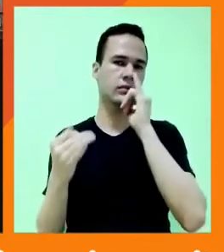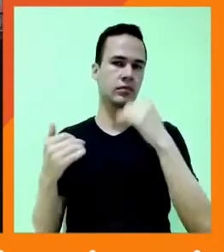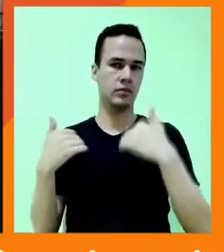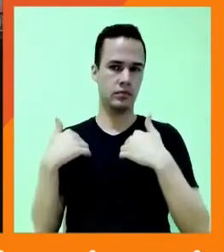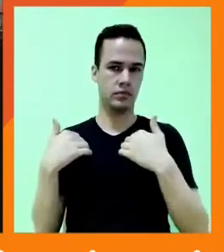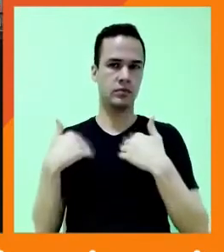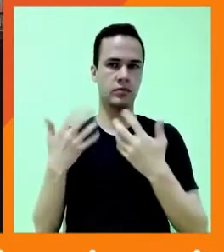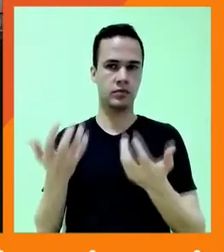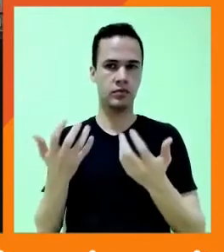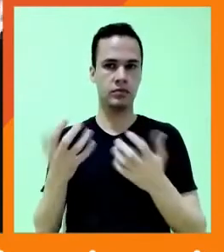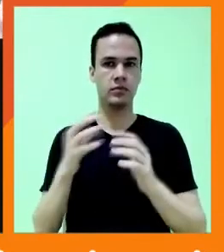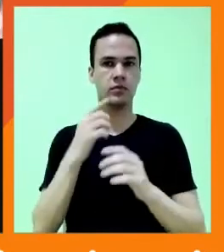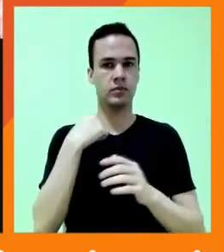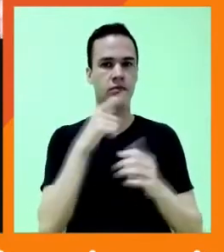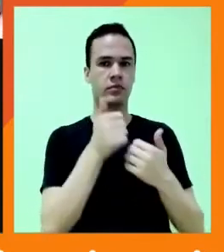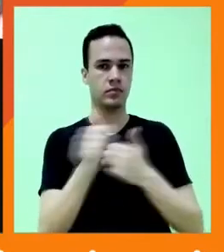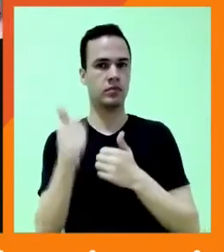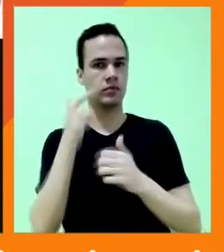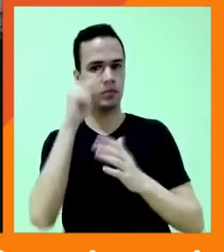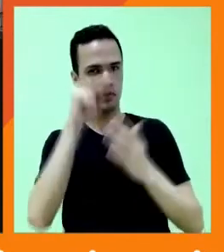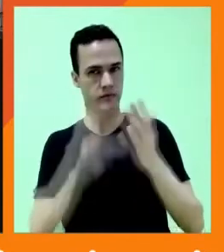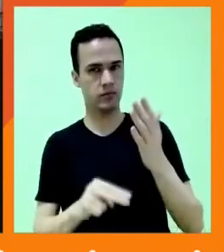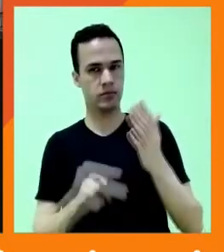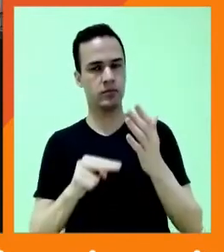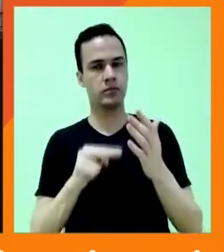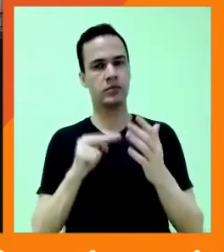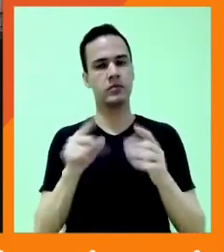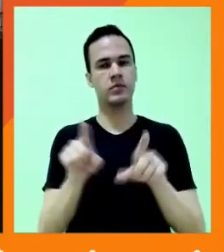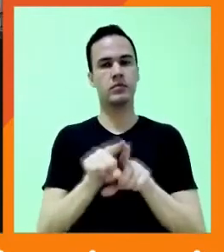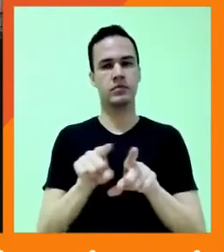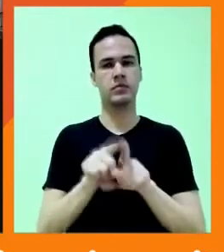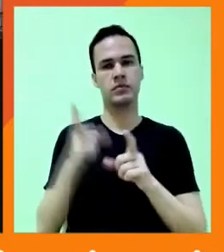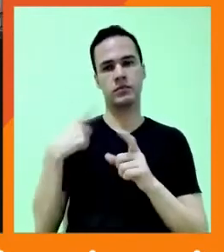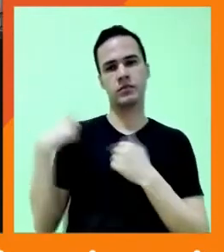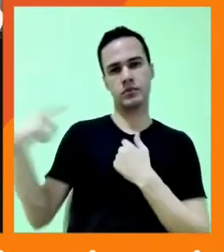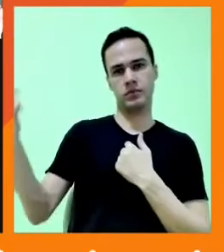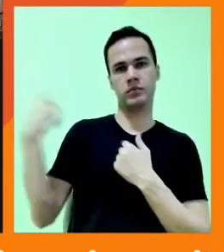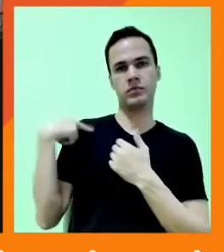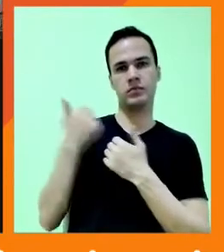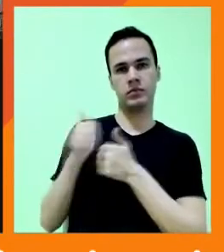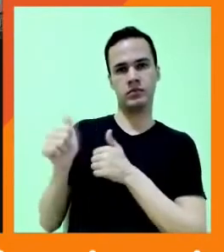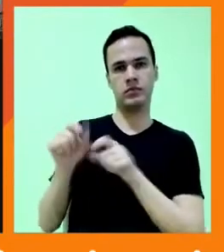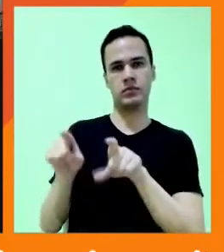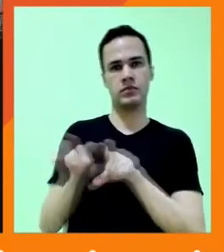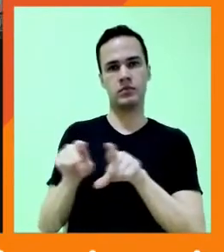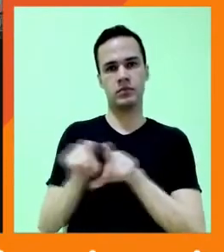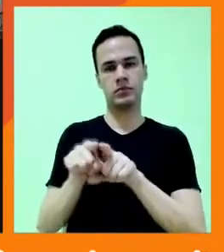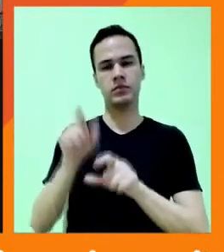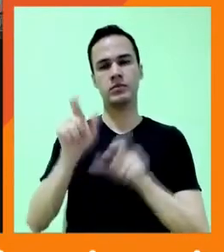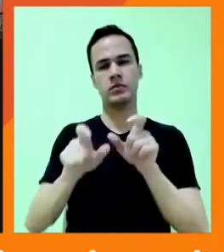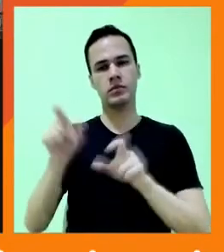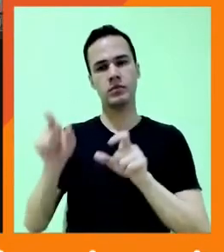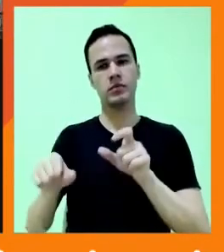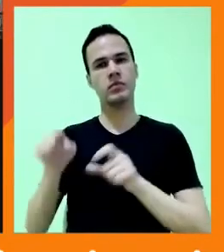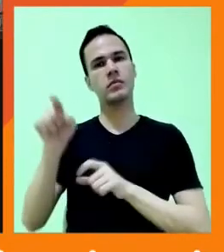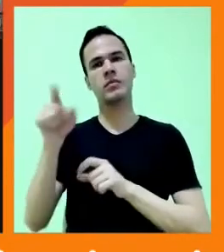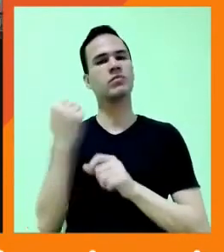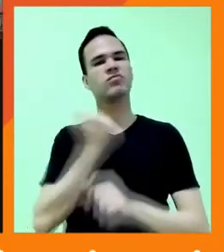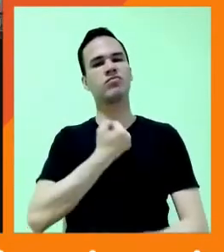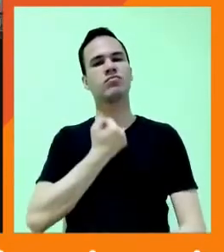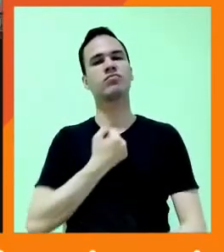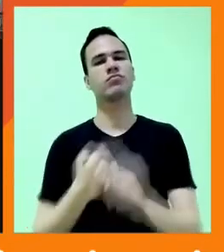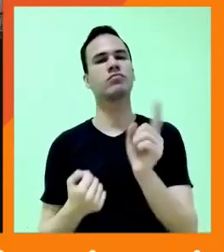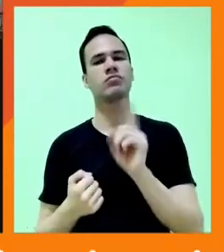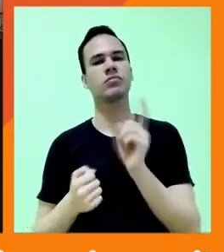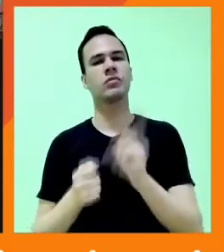que eu escolhi seguir. Isso aconteceria também com quem escolheu me seguir. Gente, não viraria número, porque a gente pirou muito